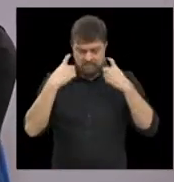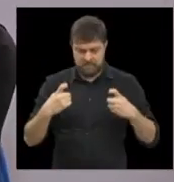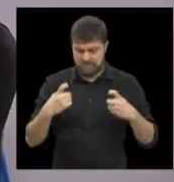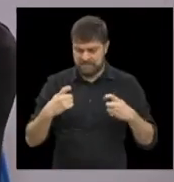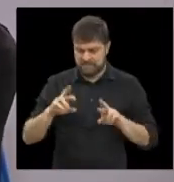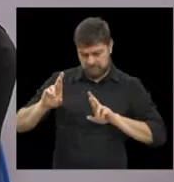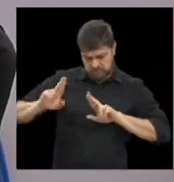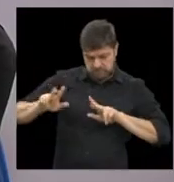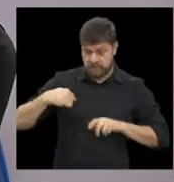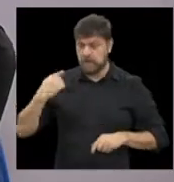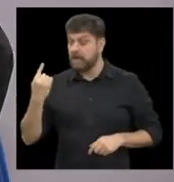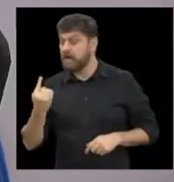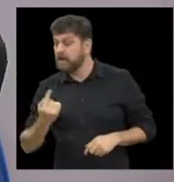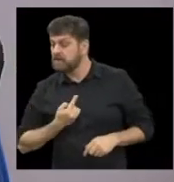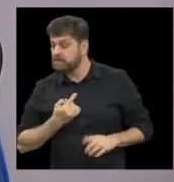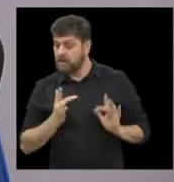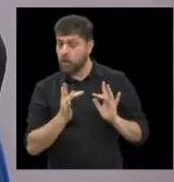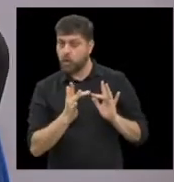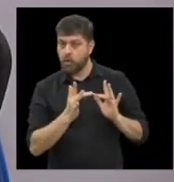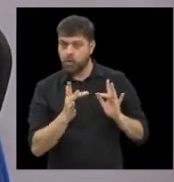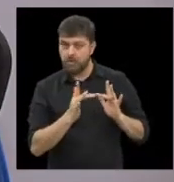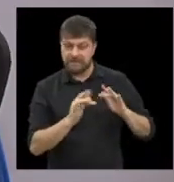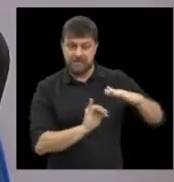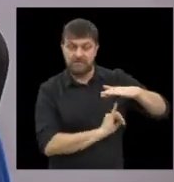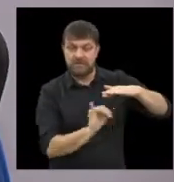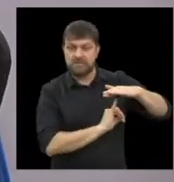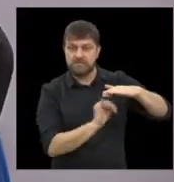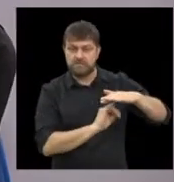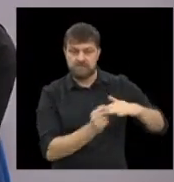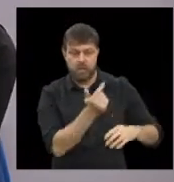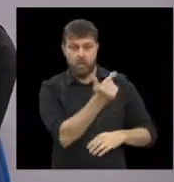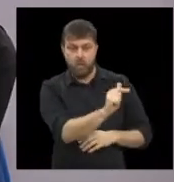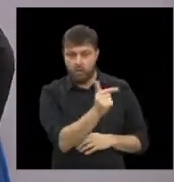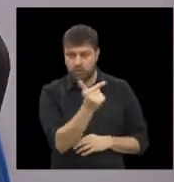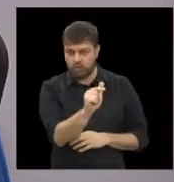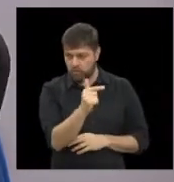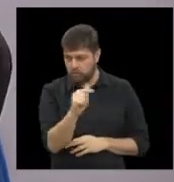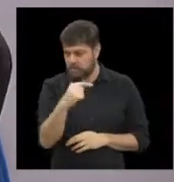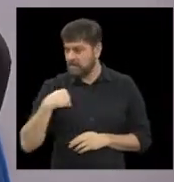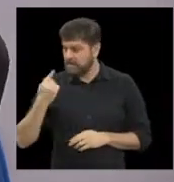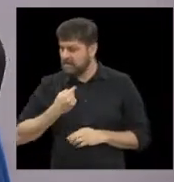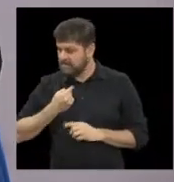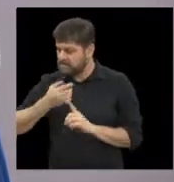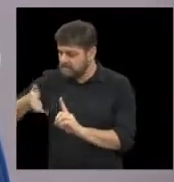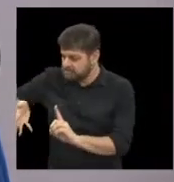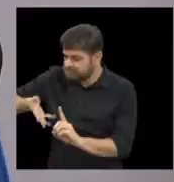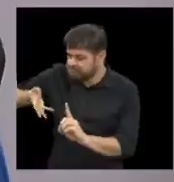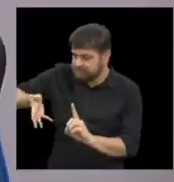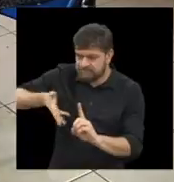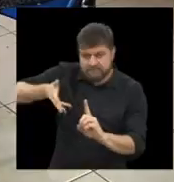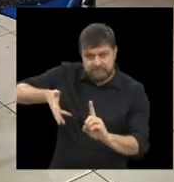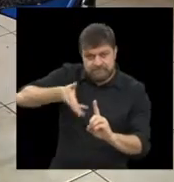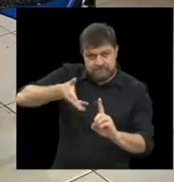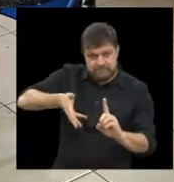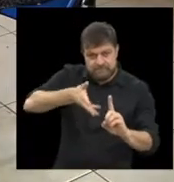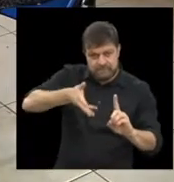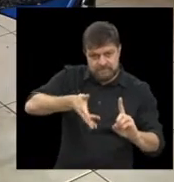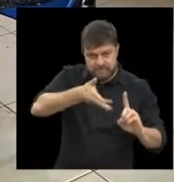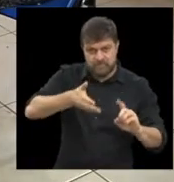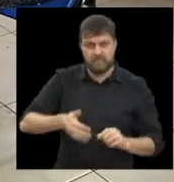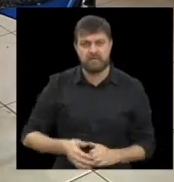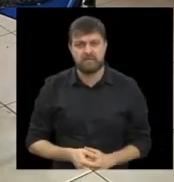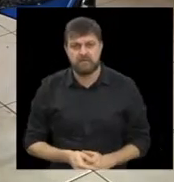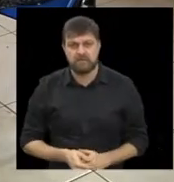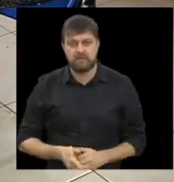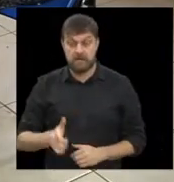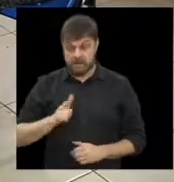contato com outros recursos, com outros serviços da comunidade, do qual a gente pode referenciar. Existe esse diálogo entre as